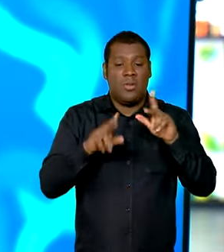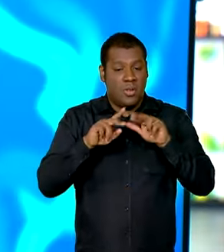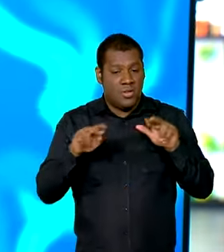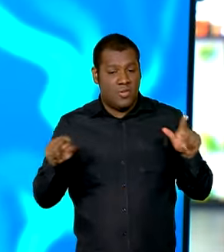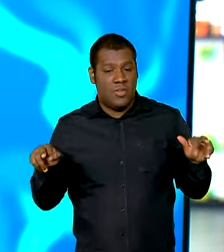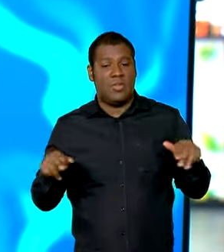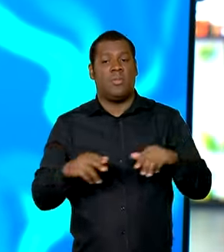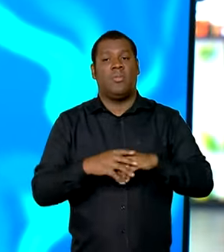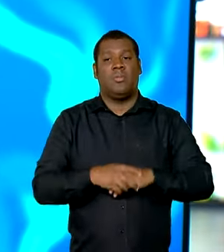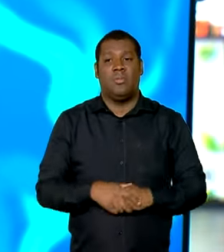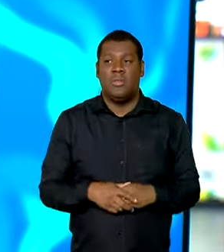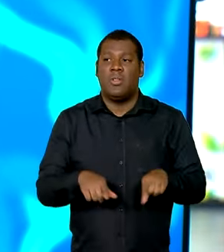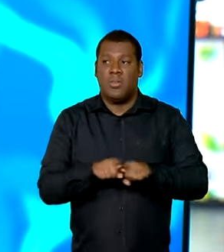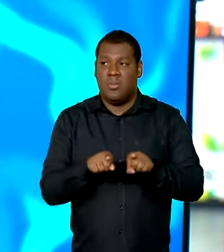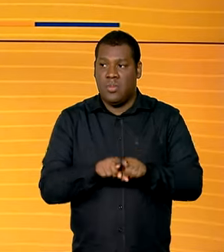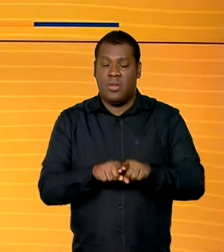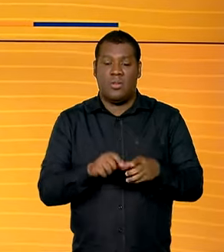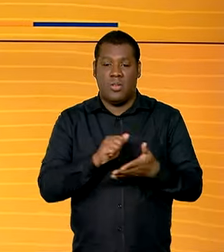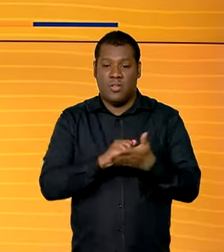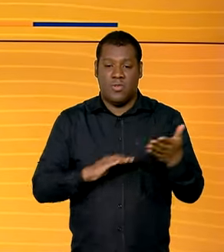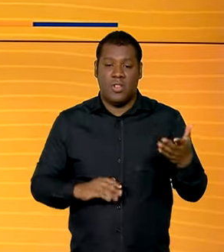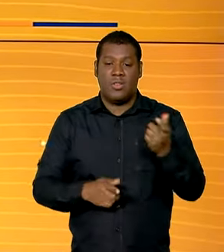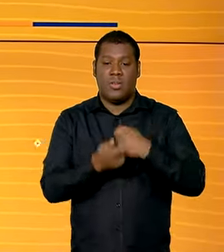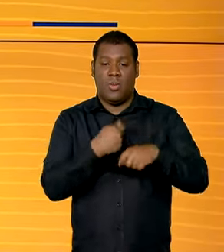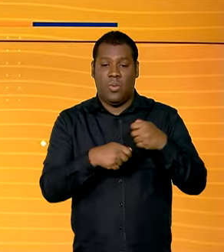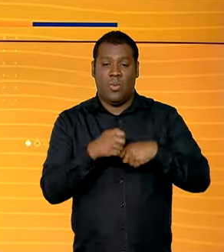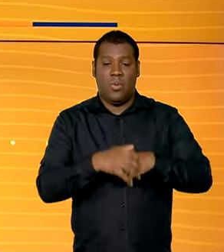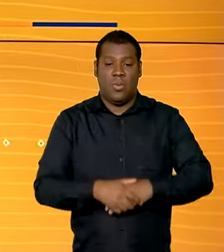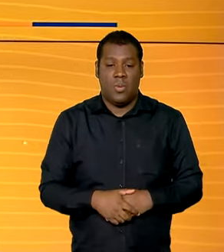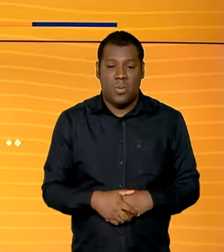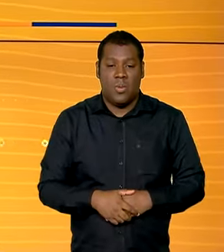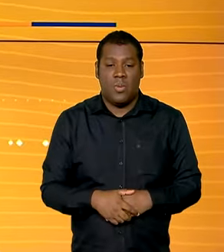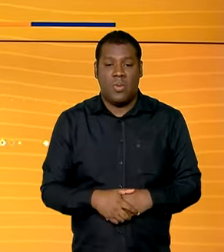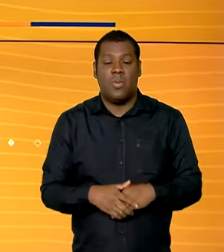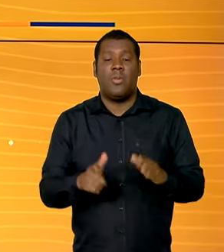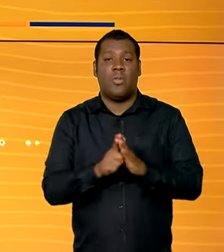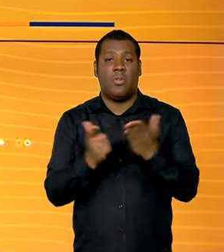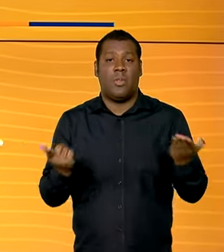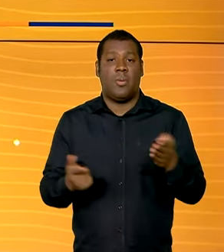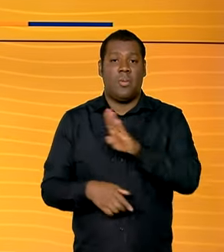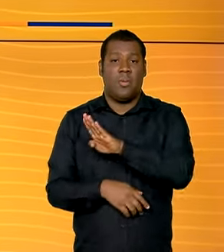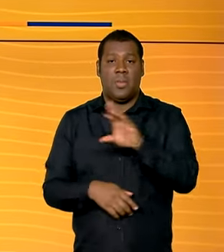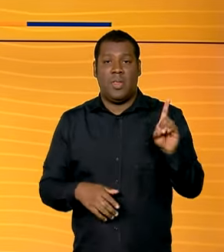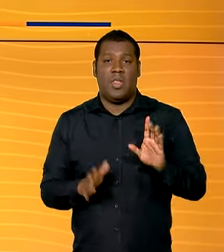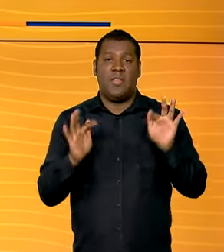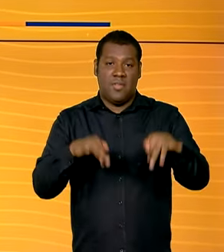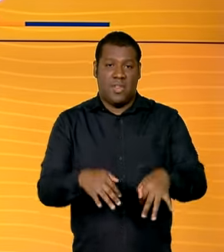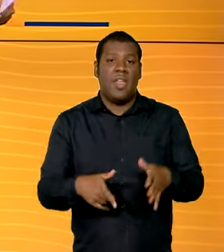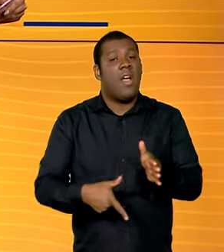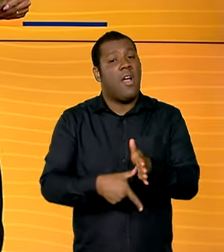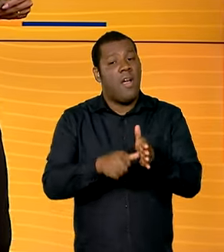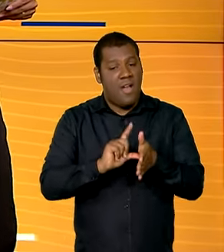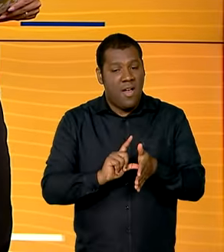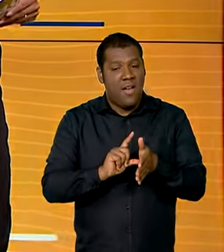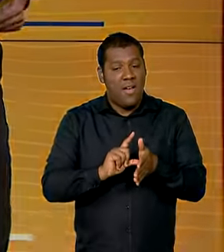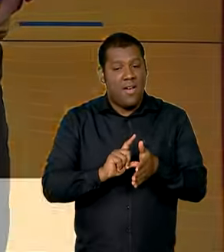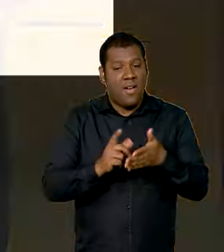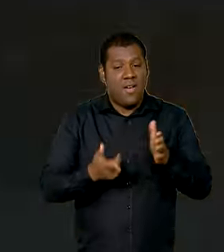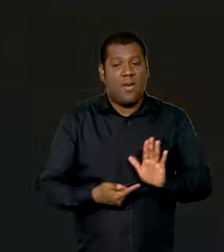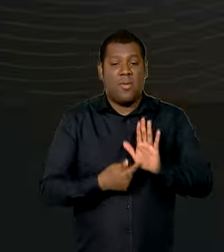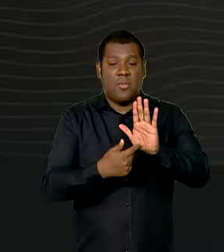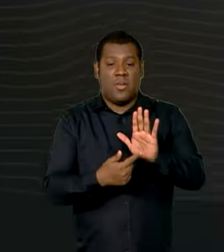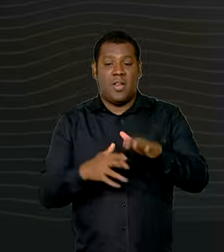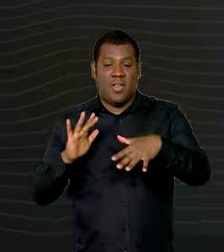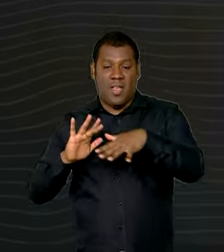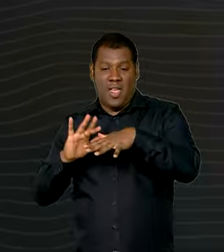atividades econômicas E para finalizar o Brasil em dia desta segunda-feira vamos fazer um giro pelas